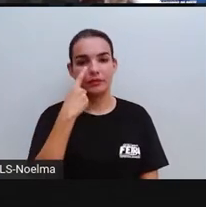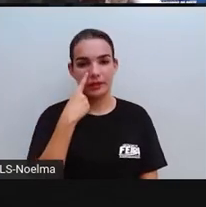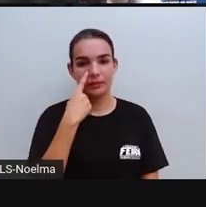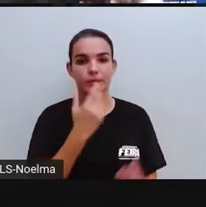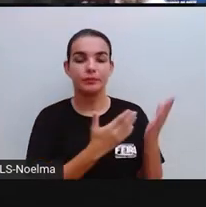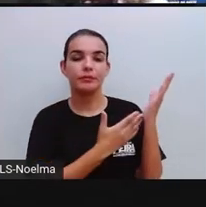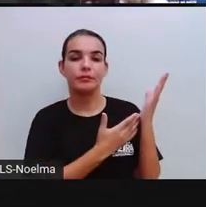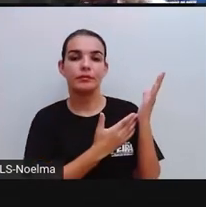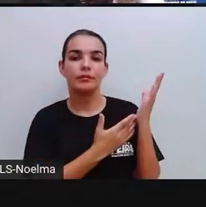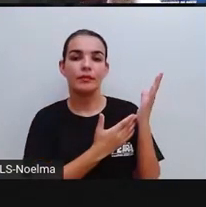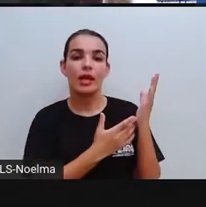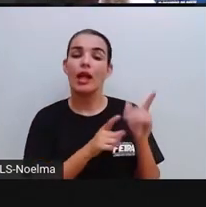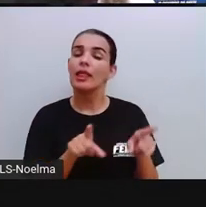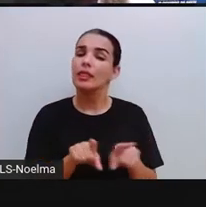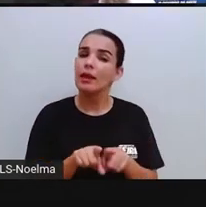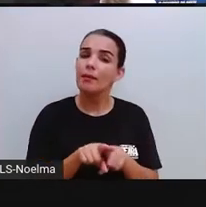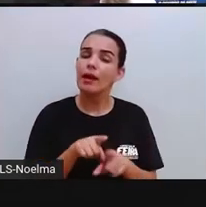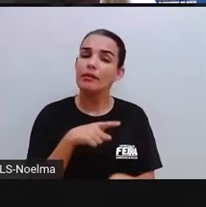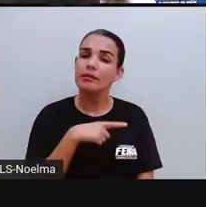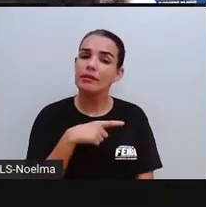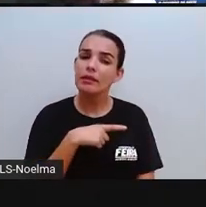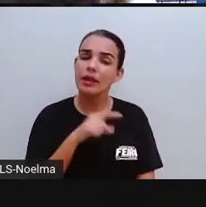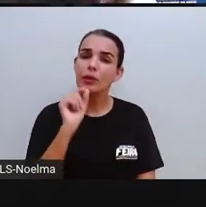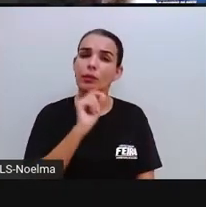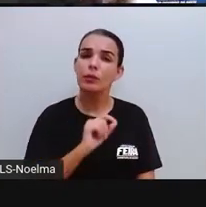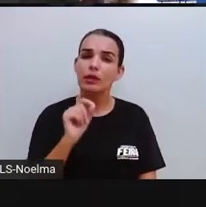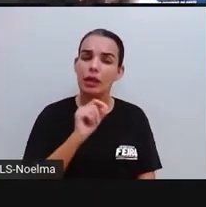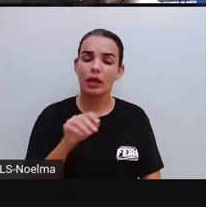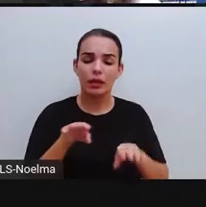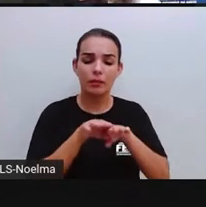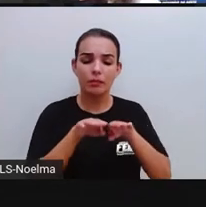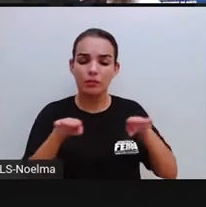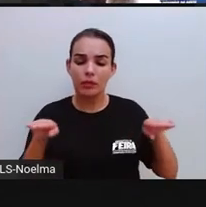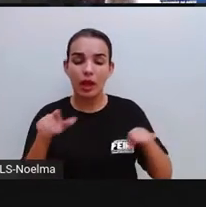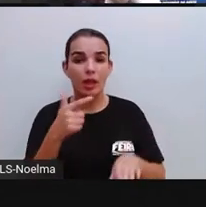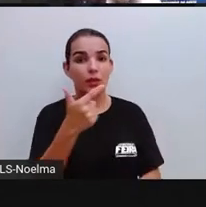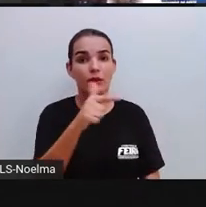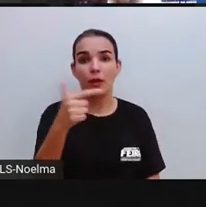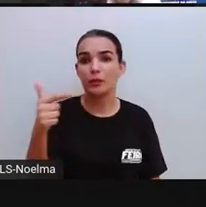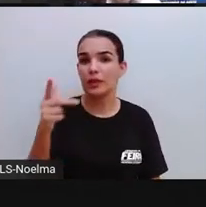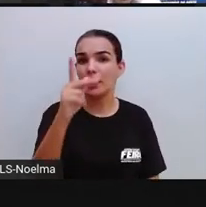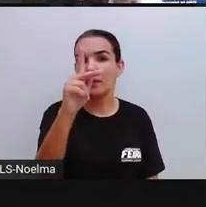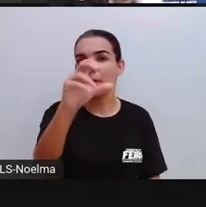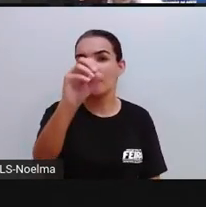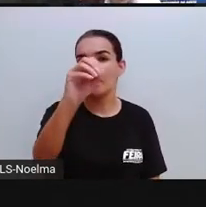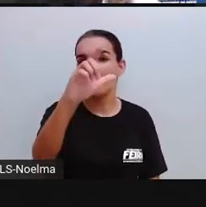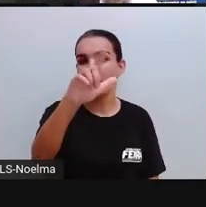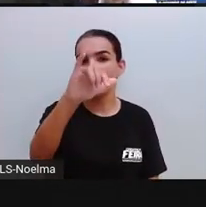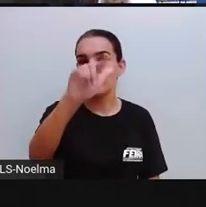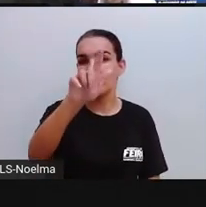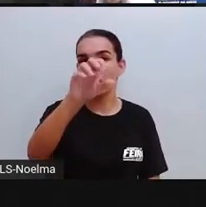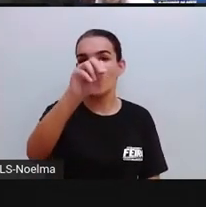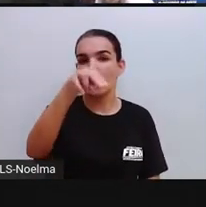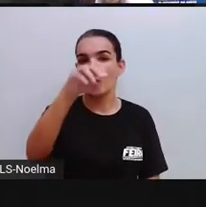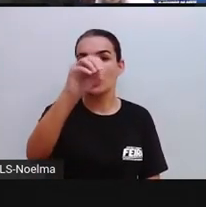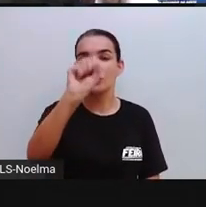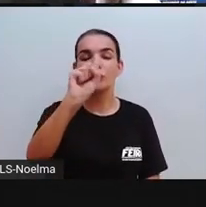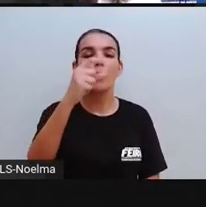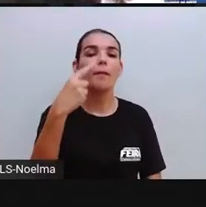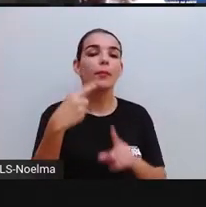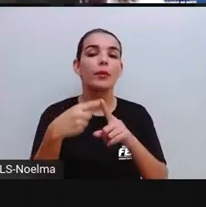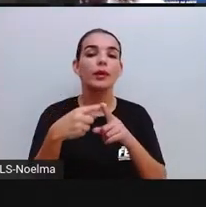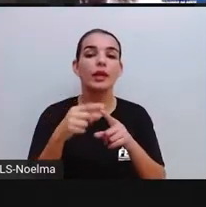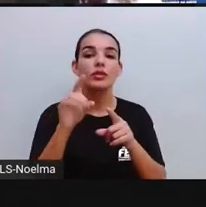E nós temos também figuras planas que não são polígonos. Por que, Pró? Não são polígonos